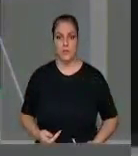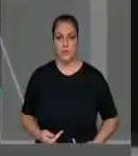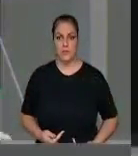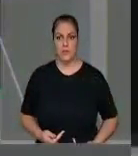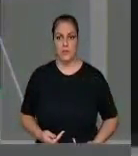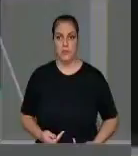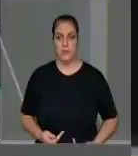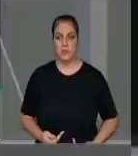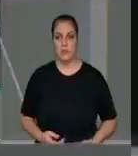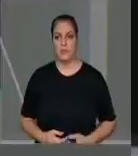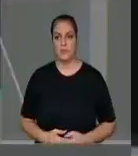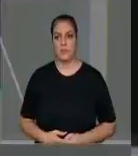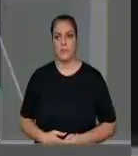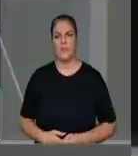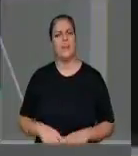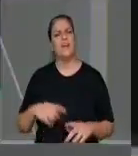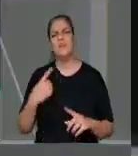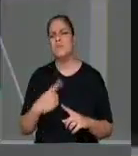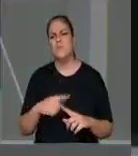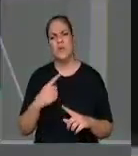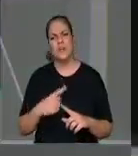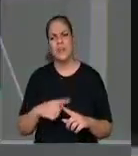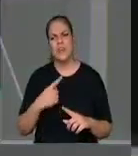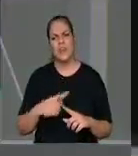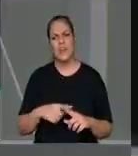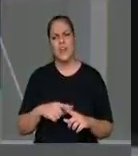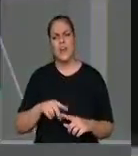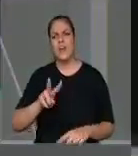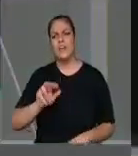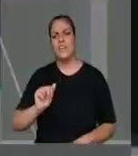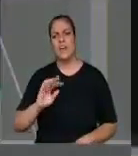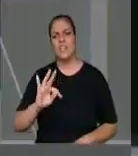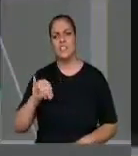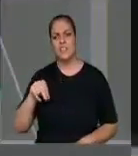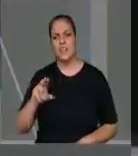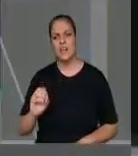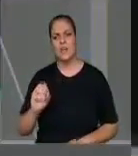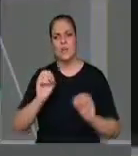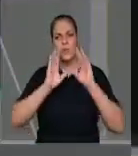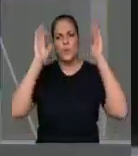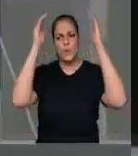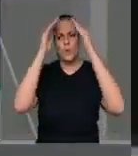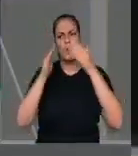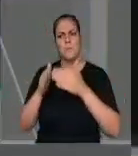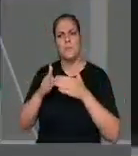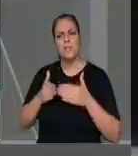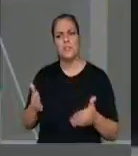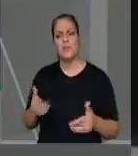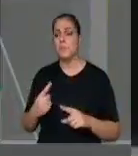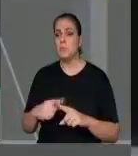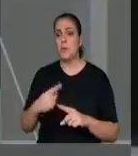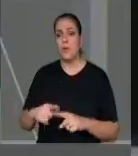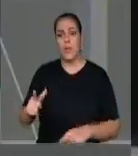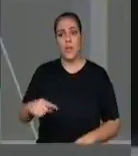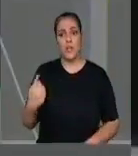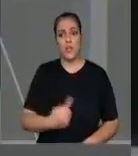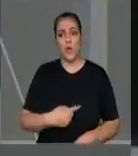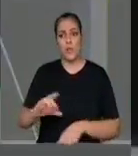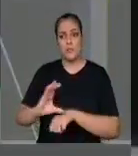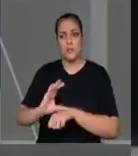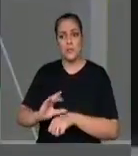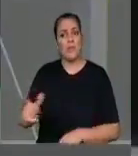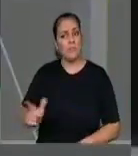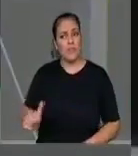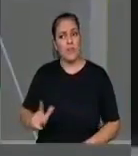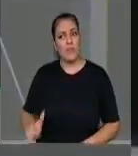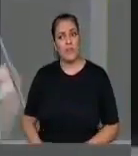E por que o Vaticano está pedindo isso? Porque isso consta na nossa Constituição. O que o Estado do Vaticano está pedindo ao Brasil